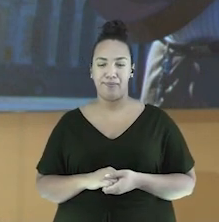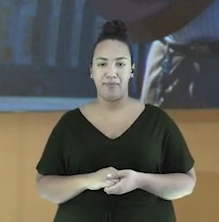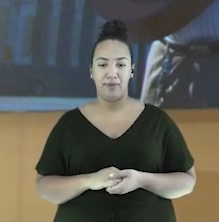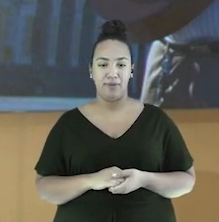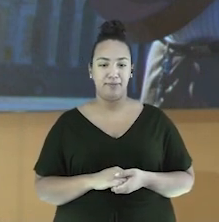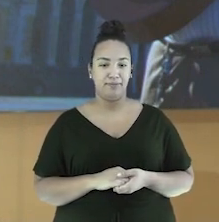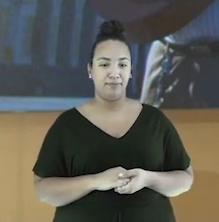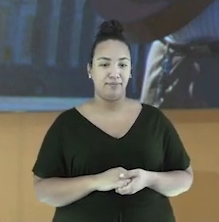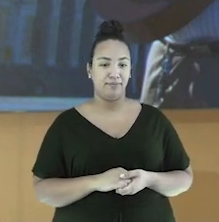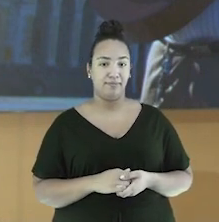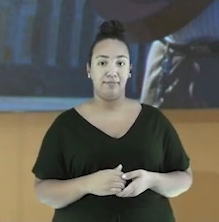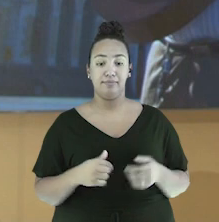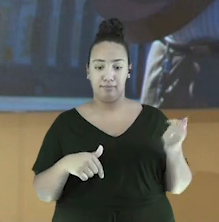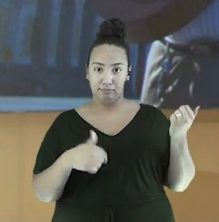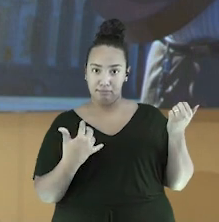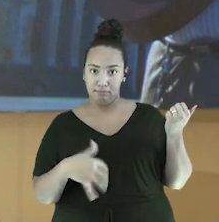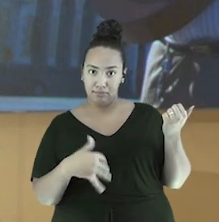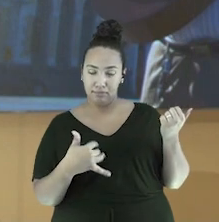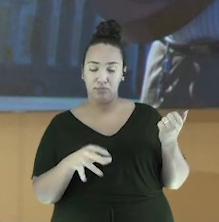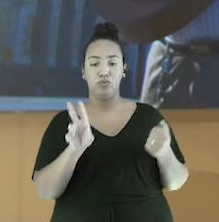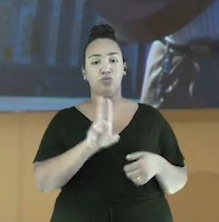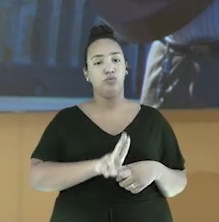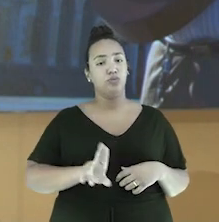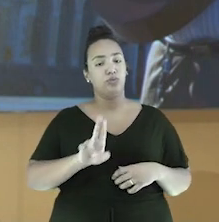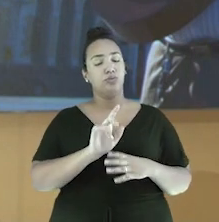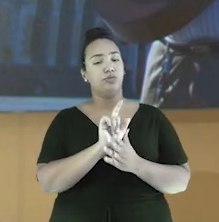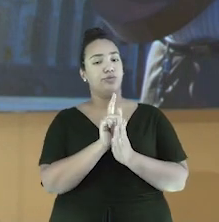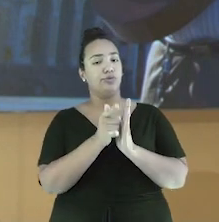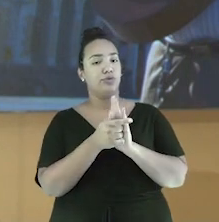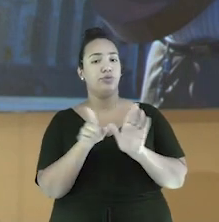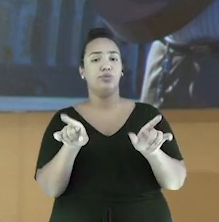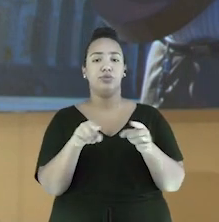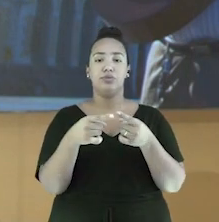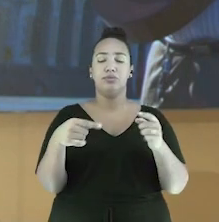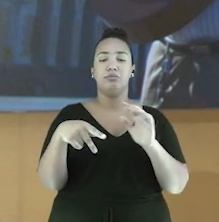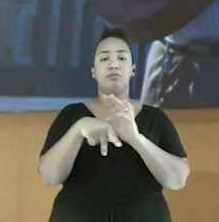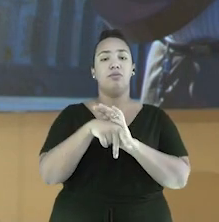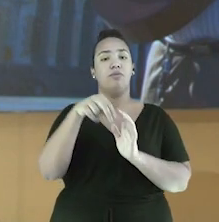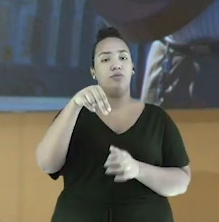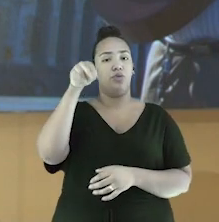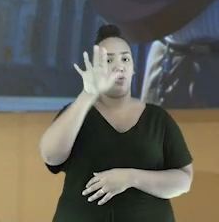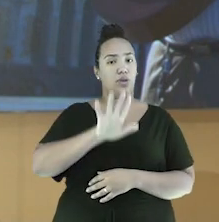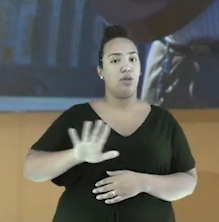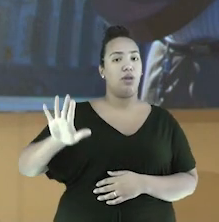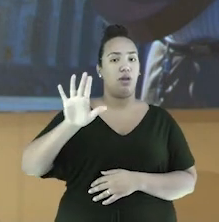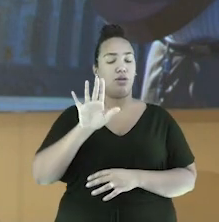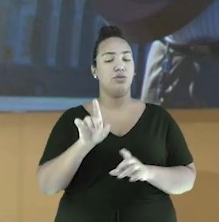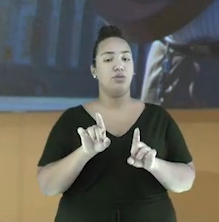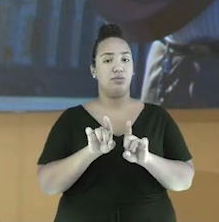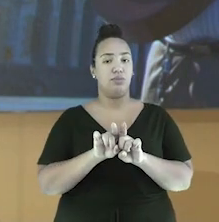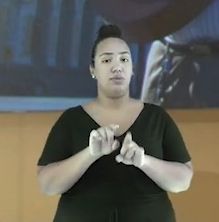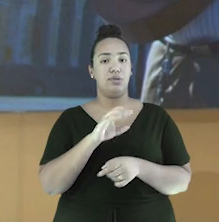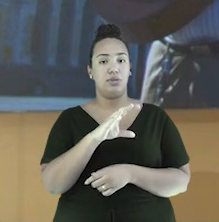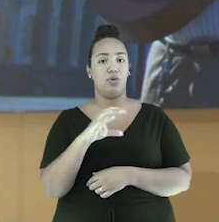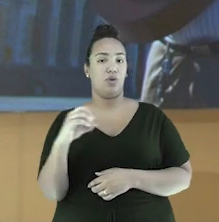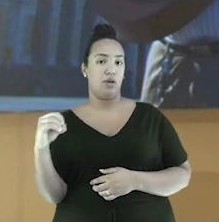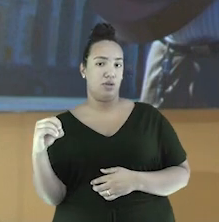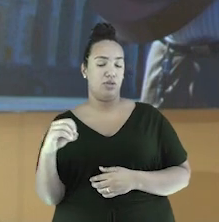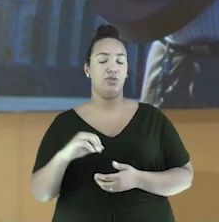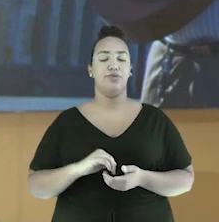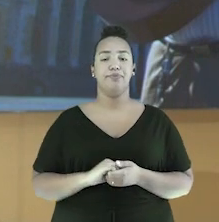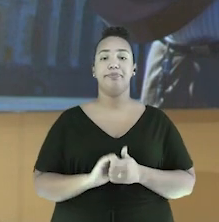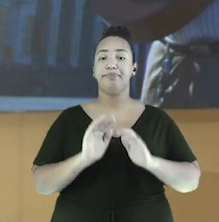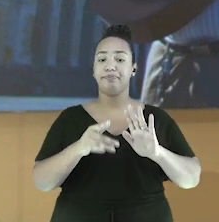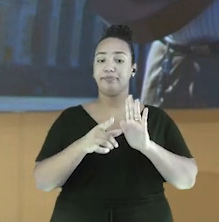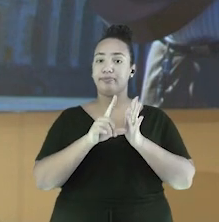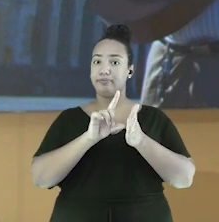A viola caipira é utilizada em muitos gêneros musicais no Nordeste e no Centro-Oeste do país. Mas antes da gente